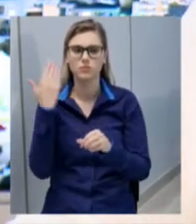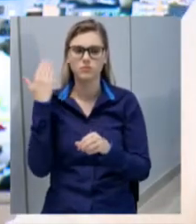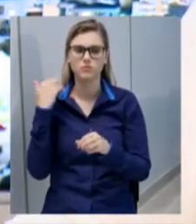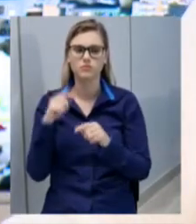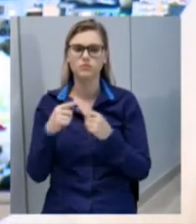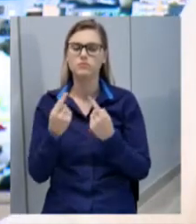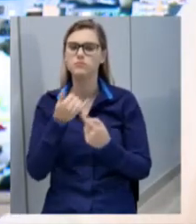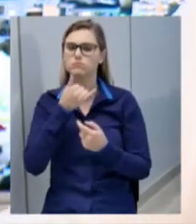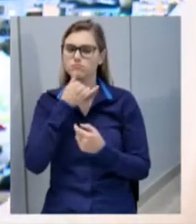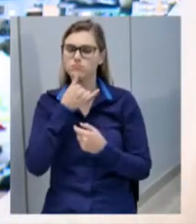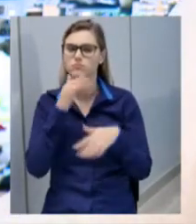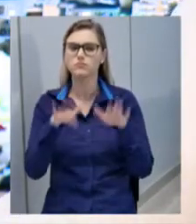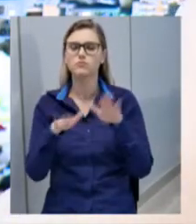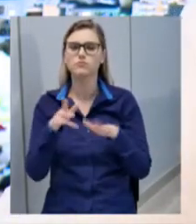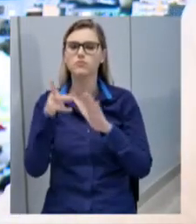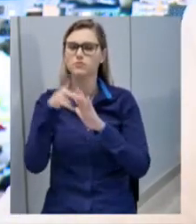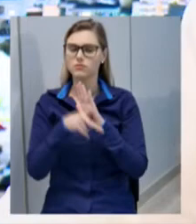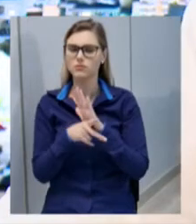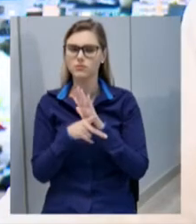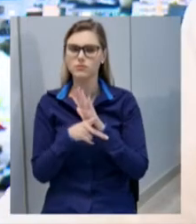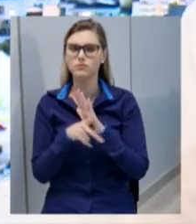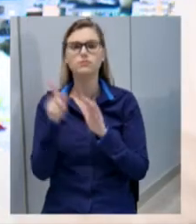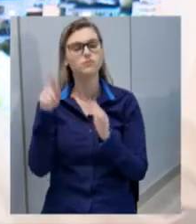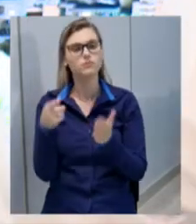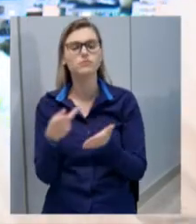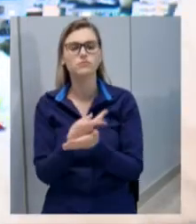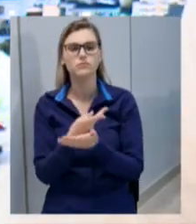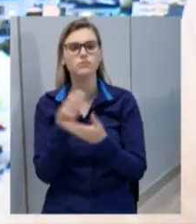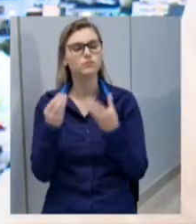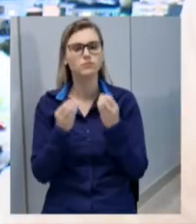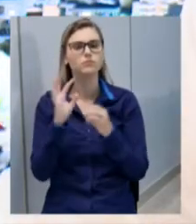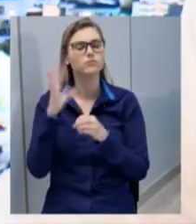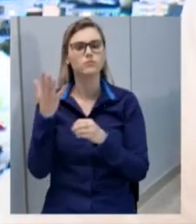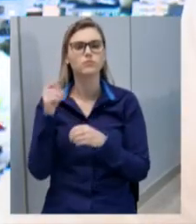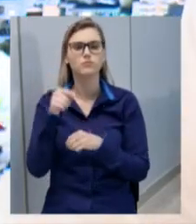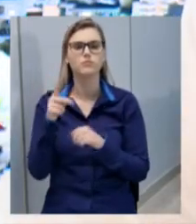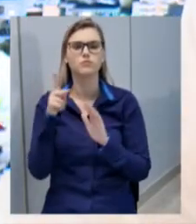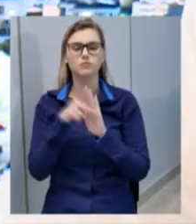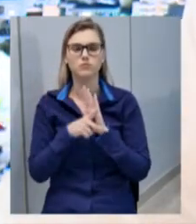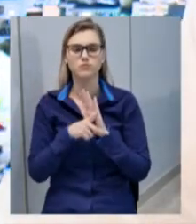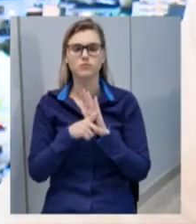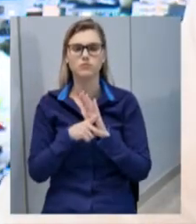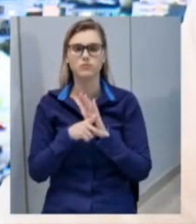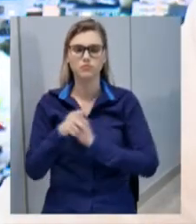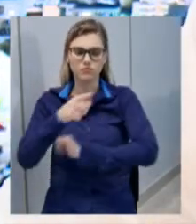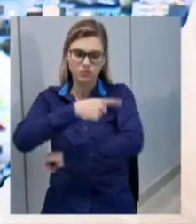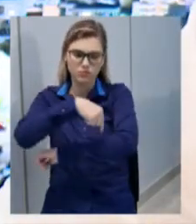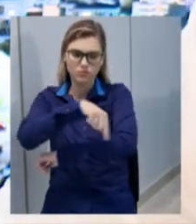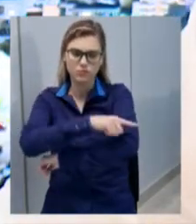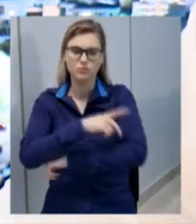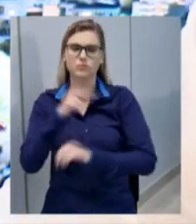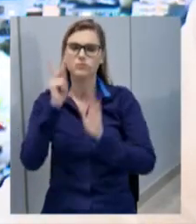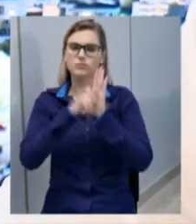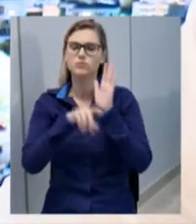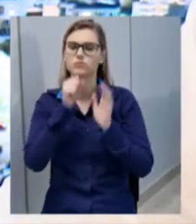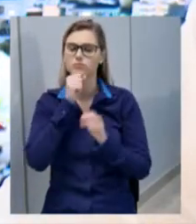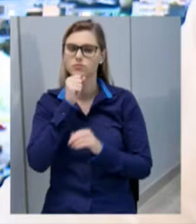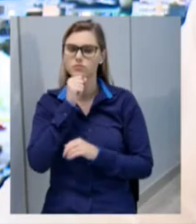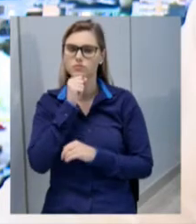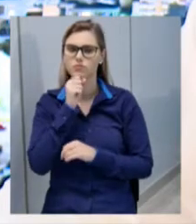às vezes, os projetos saem errado, como saiu o contorno viário, projeto antigo que não foi